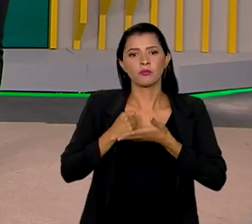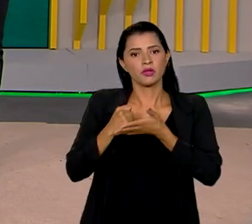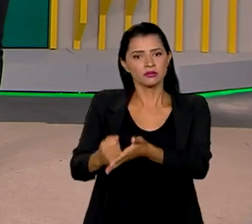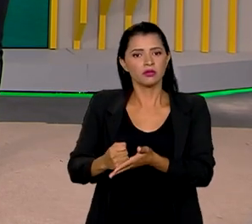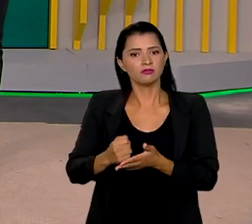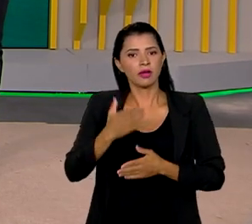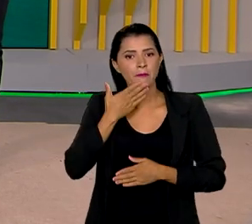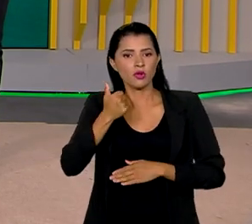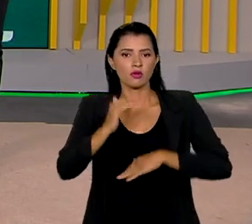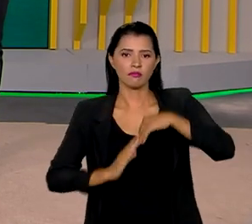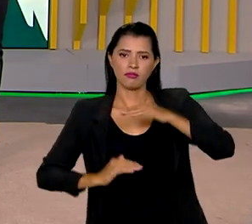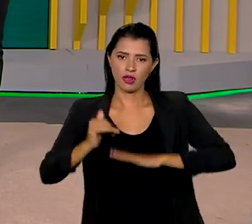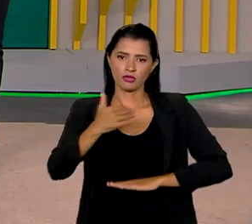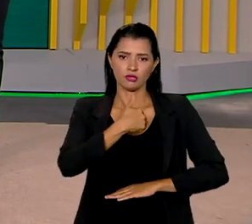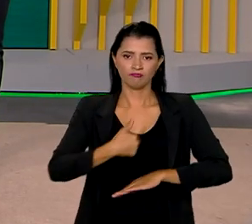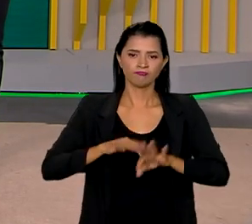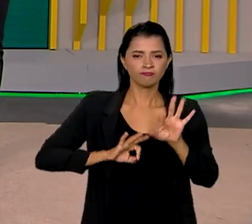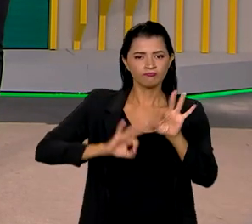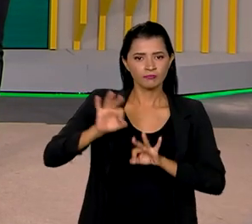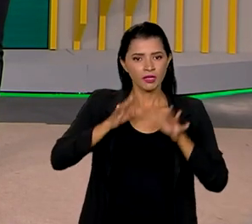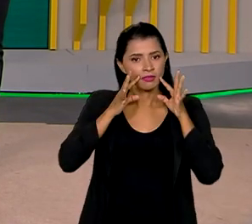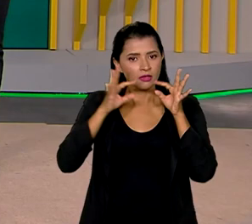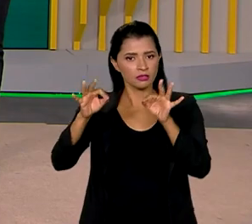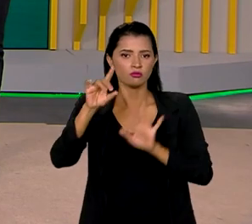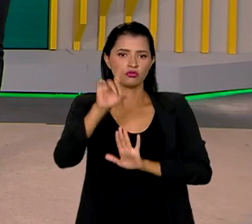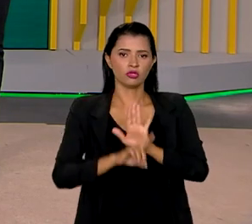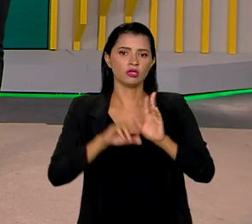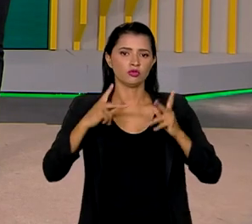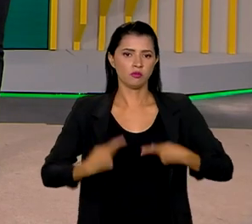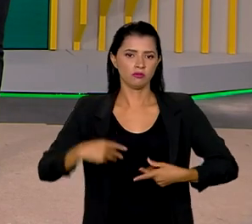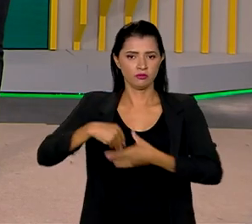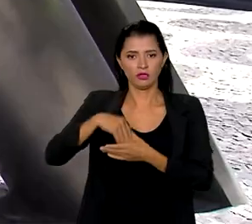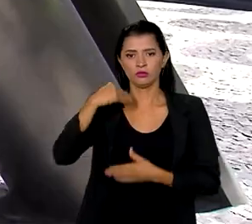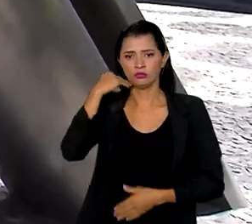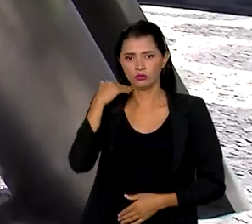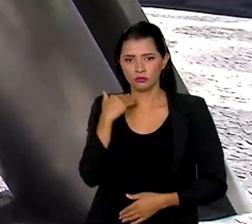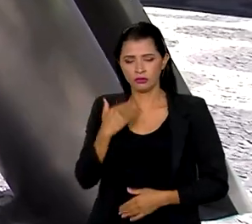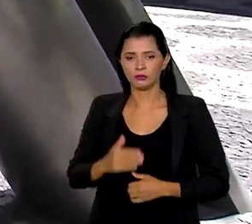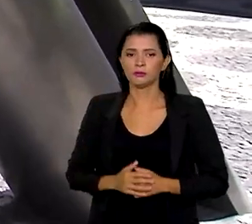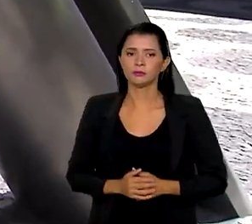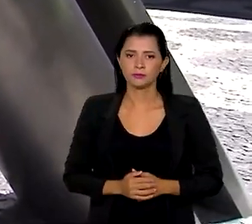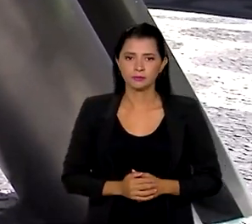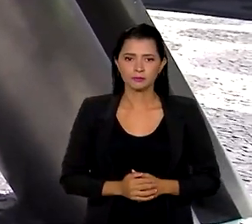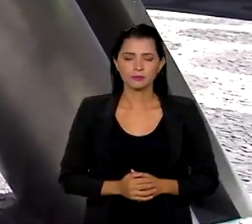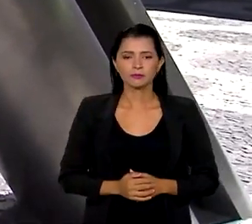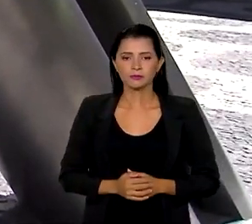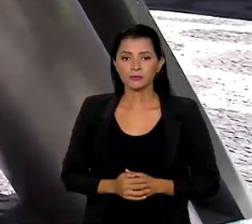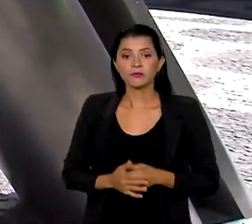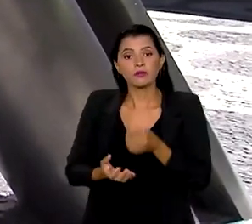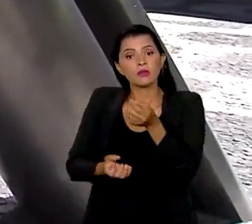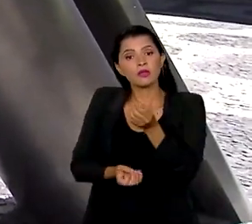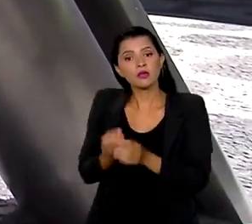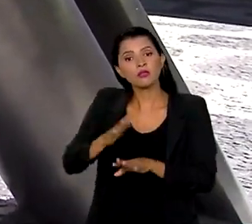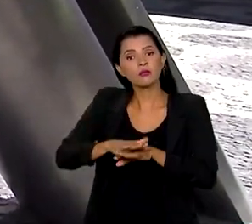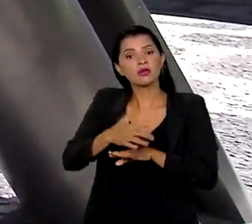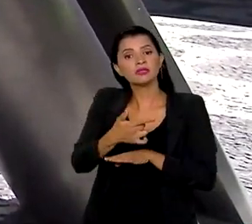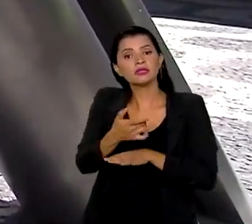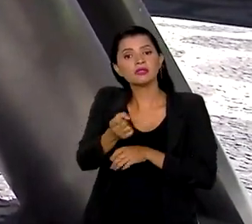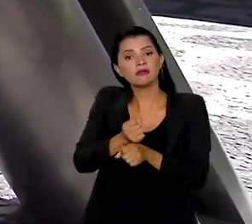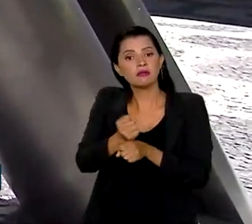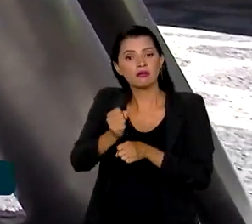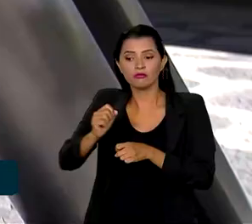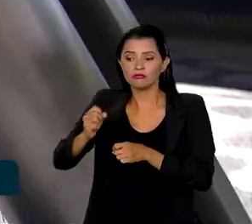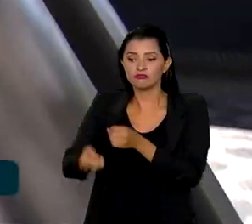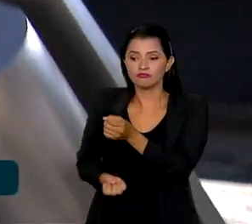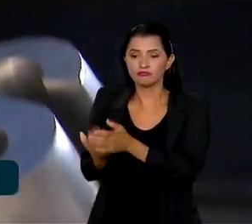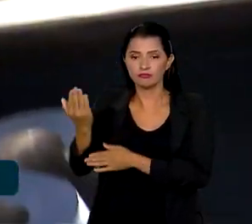práticas de governança e atenção aos direitos humanos no banco. Criado há mais de 70 anos,